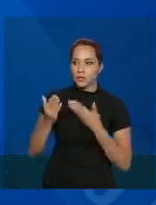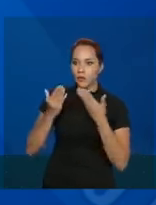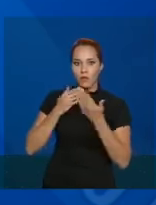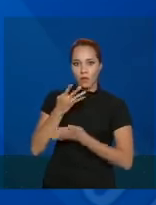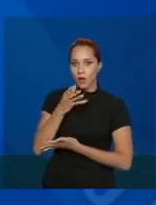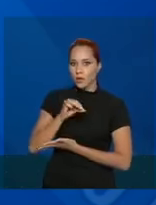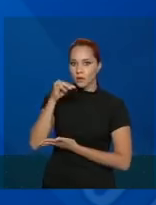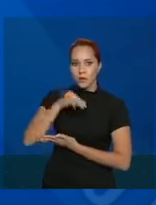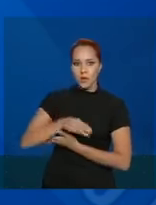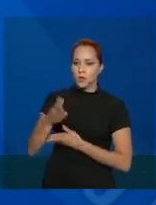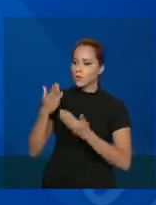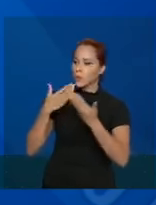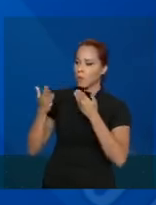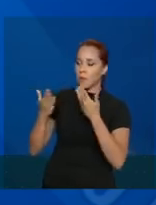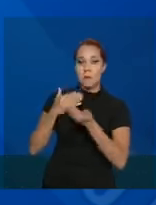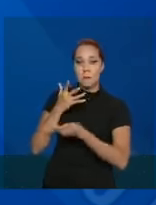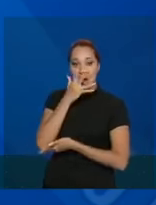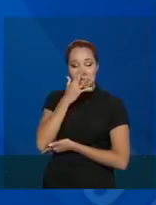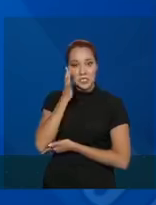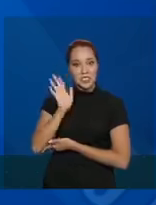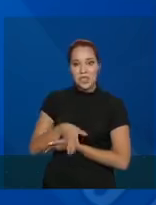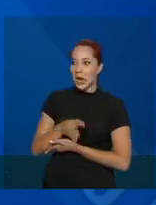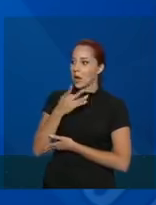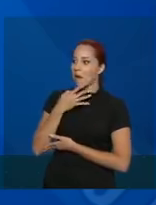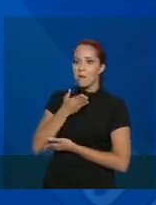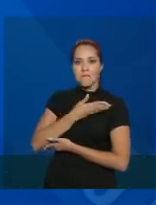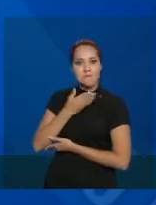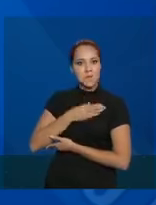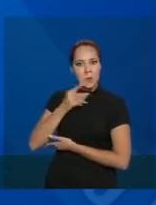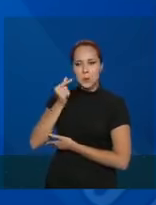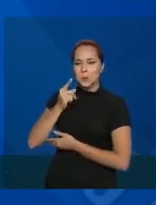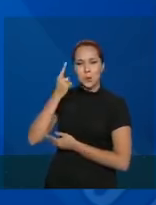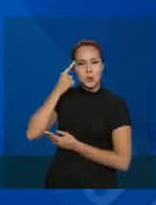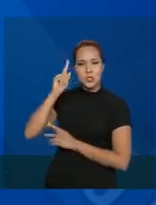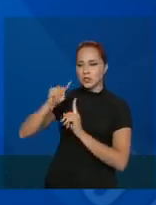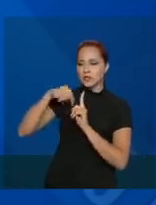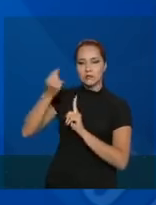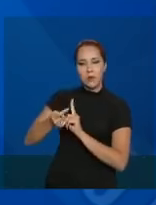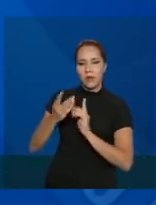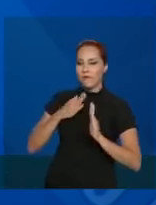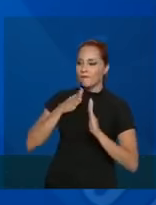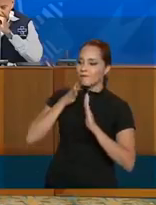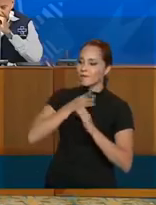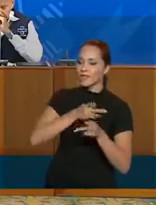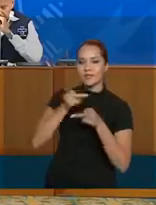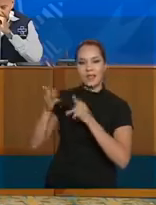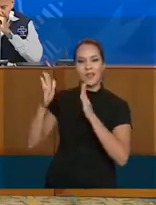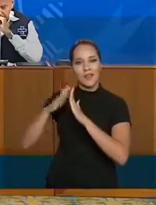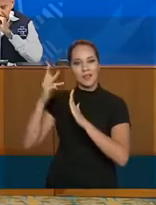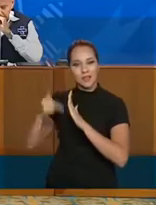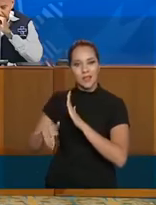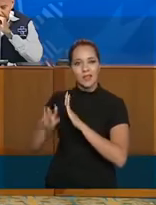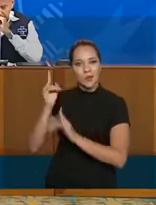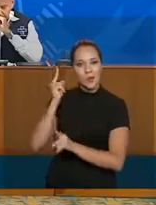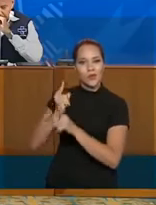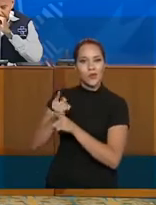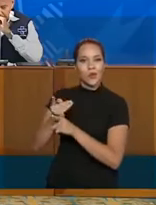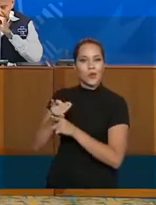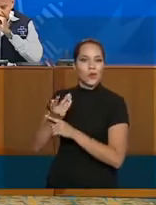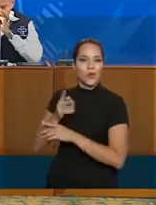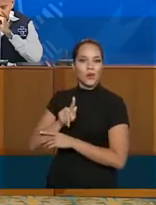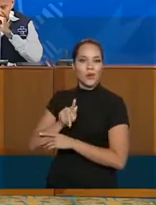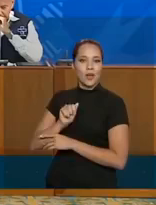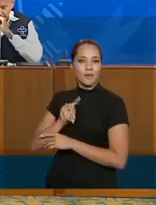minutos, parecia que a gente já se conhecia. No dia seguinte eu fui à casa dele, nós conversamos, encontrei com o Gabardo, foi ali que a gente